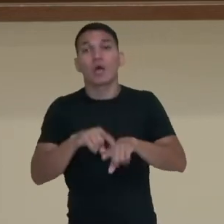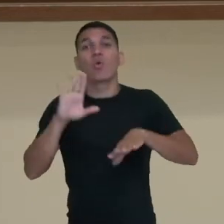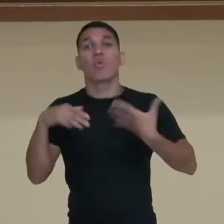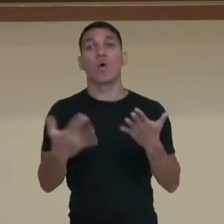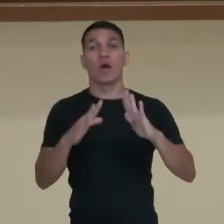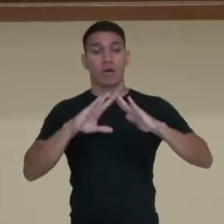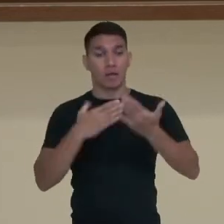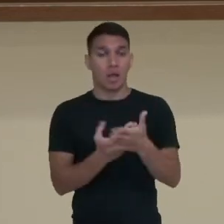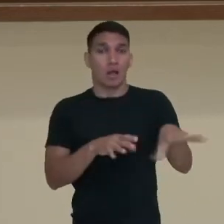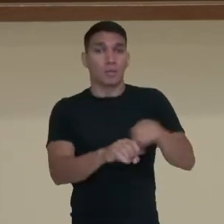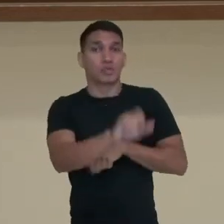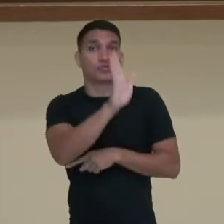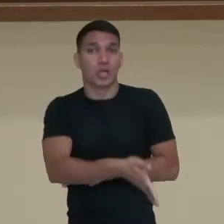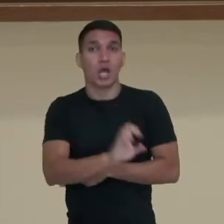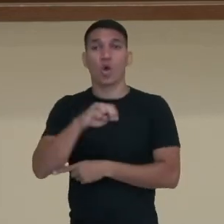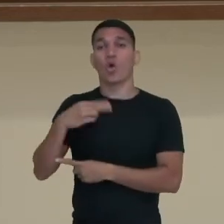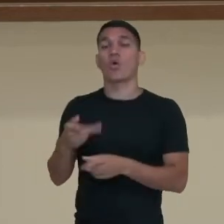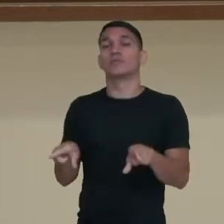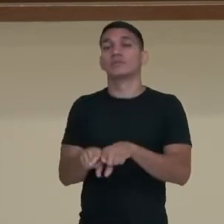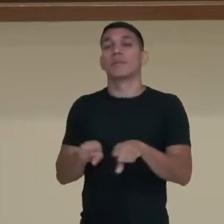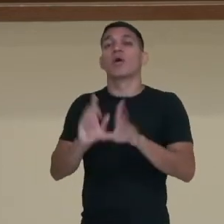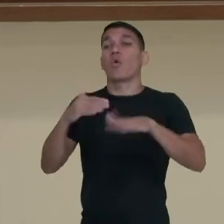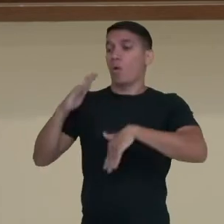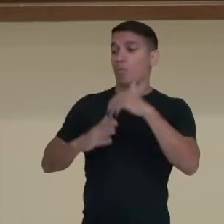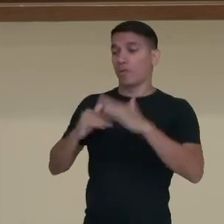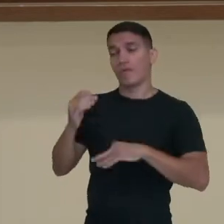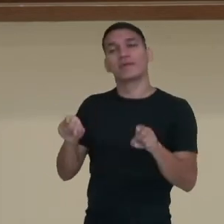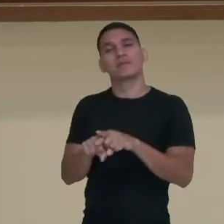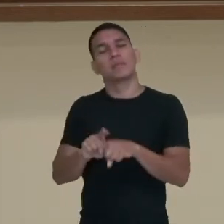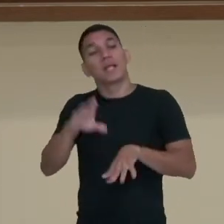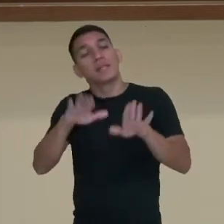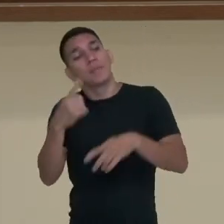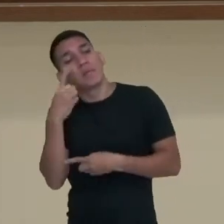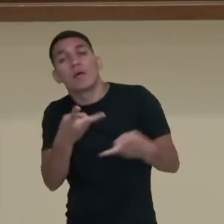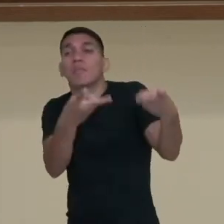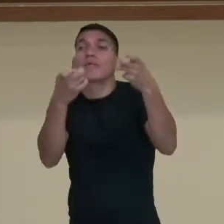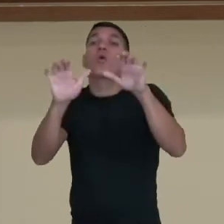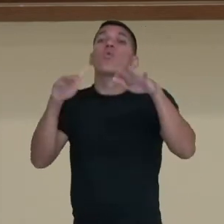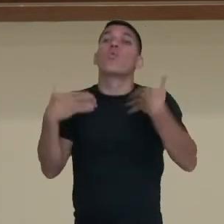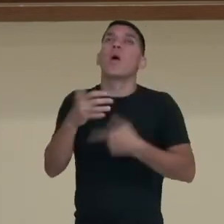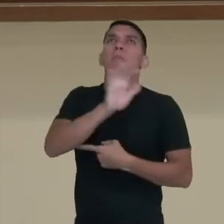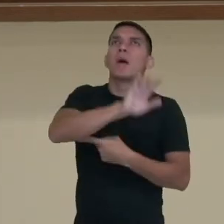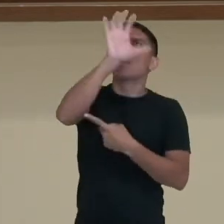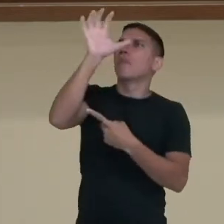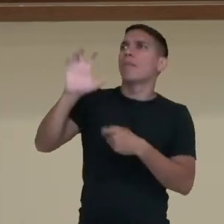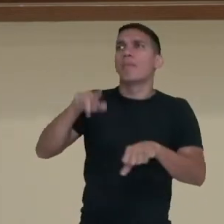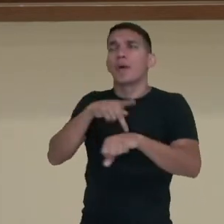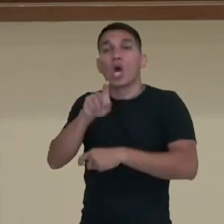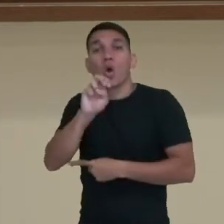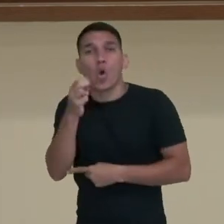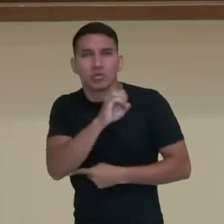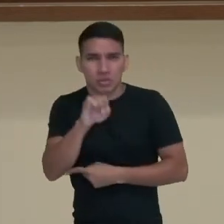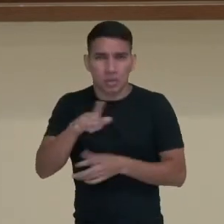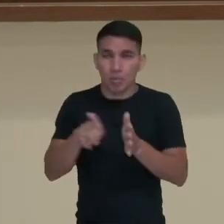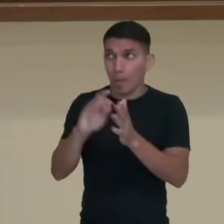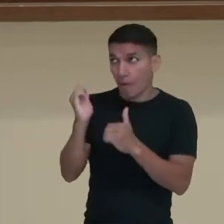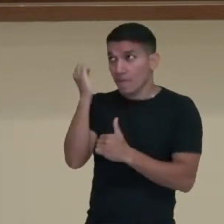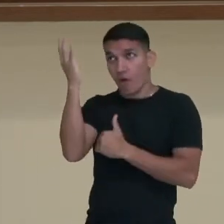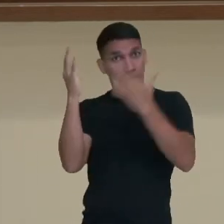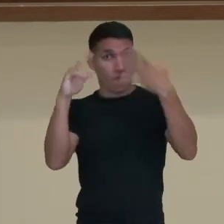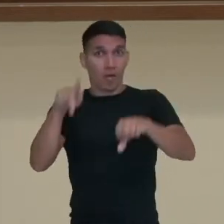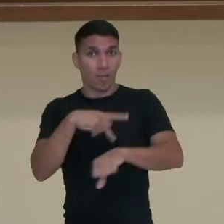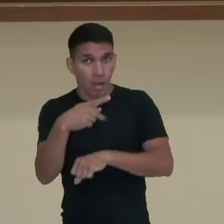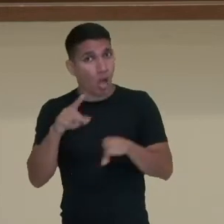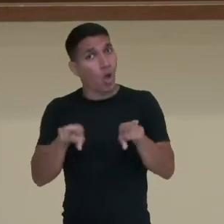a gente pode perceber de que região do país essa pessoa pode ser, ou até se ela é de outro país, ou se teve influência de